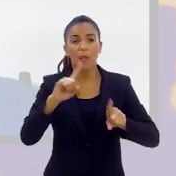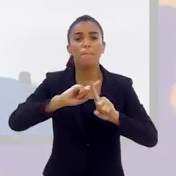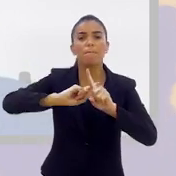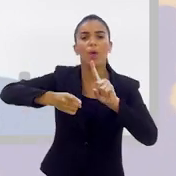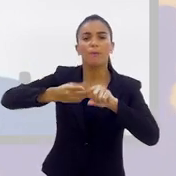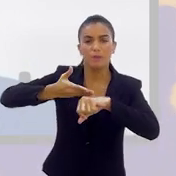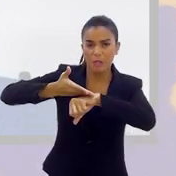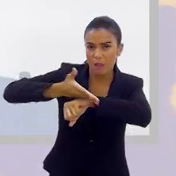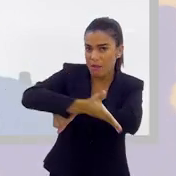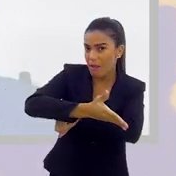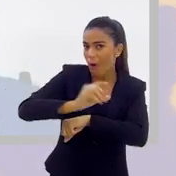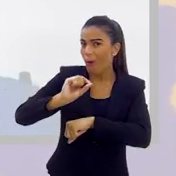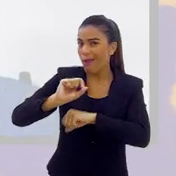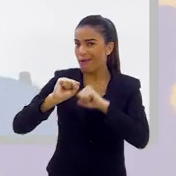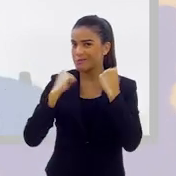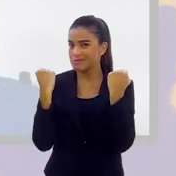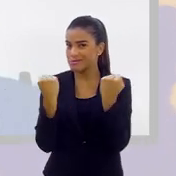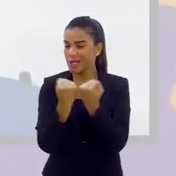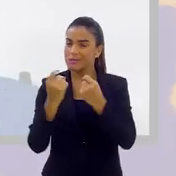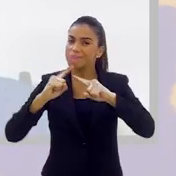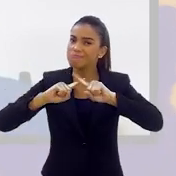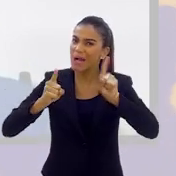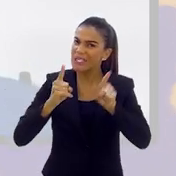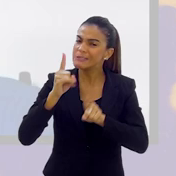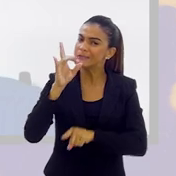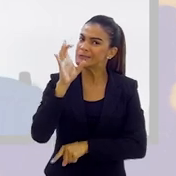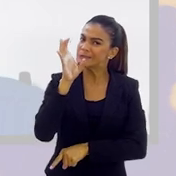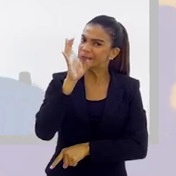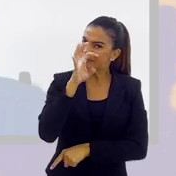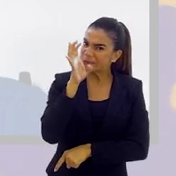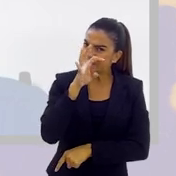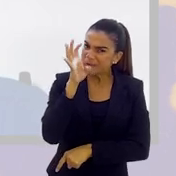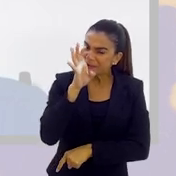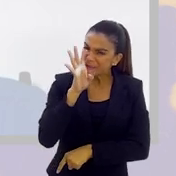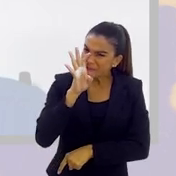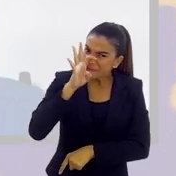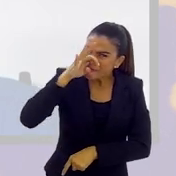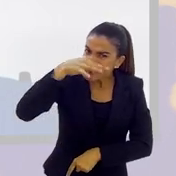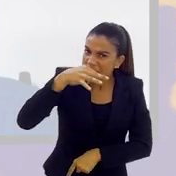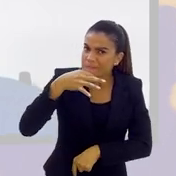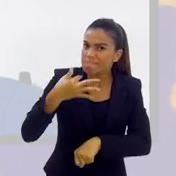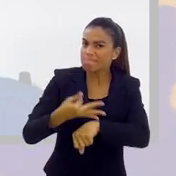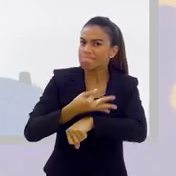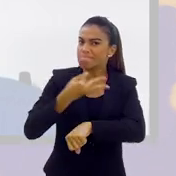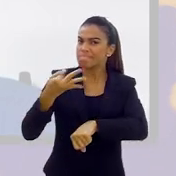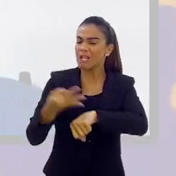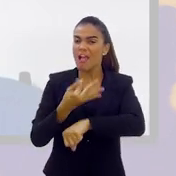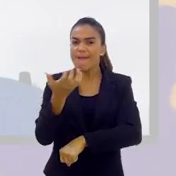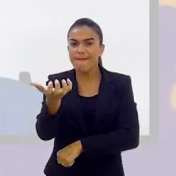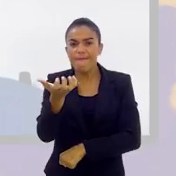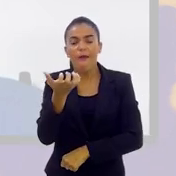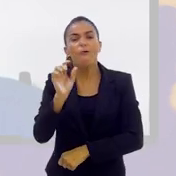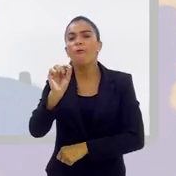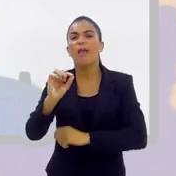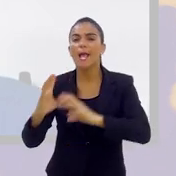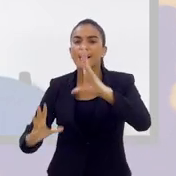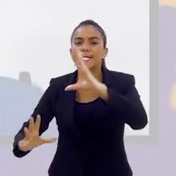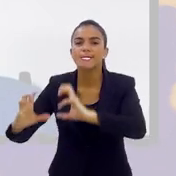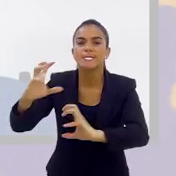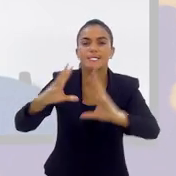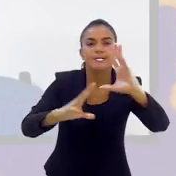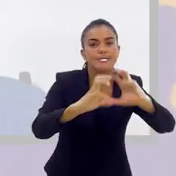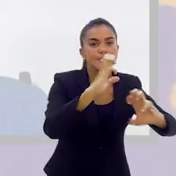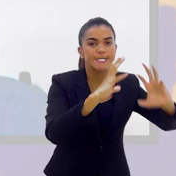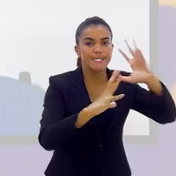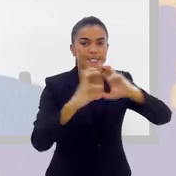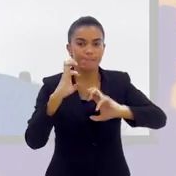elas estão proibidas de frequentar estádio, mas seguem insistindo. Querem confusão, Mauro